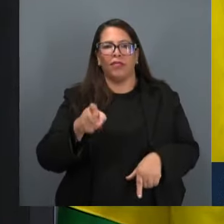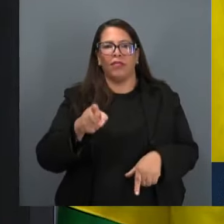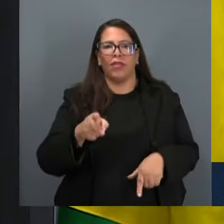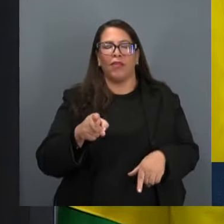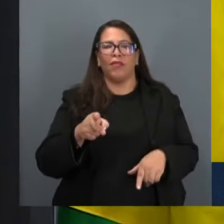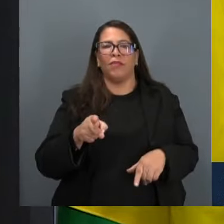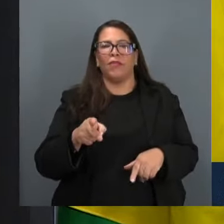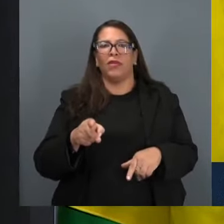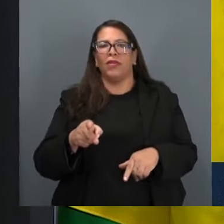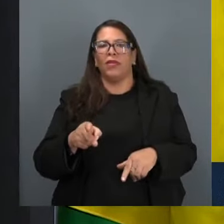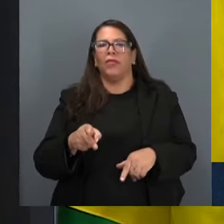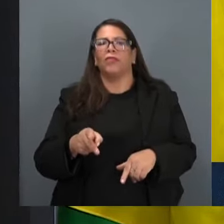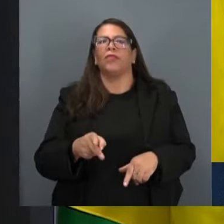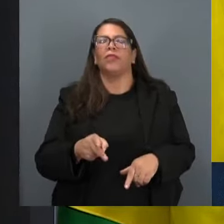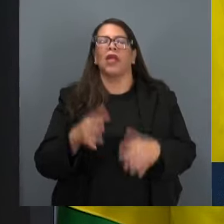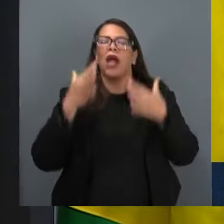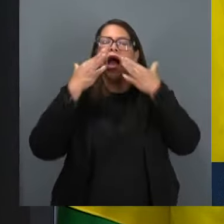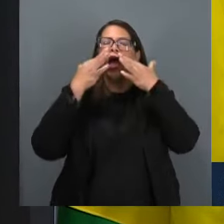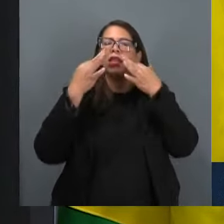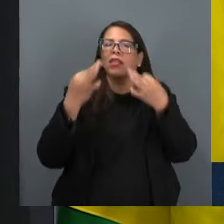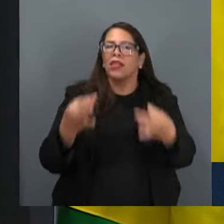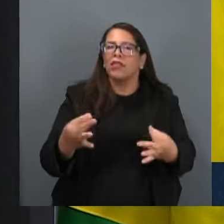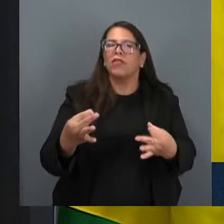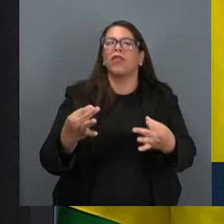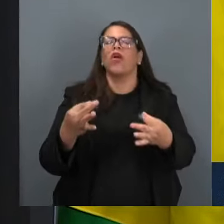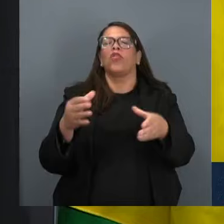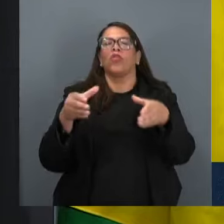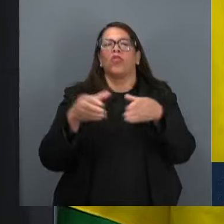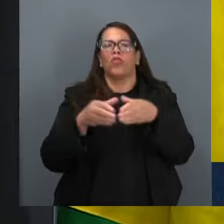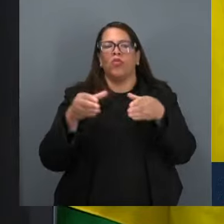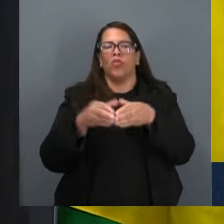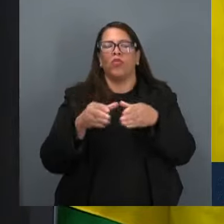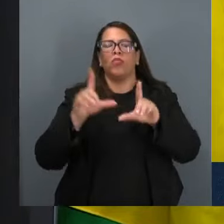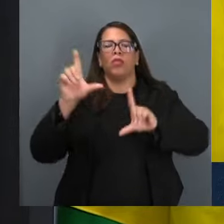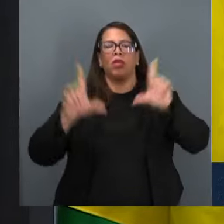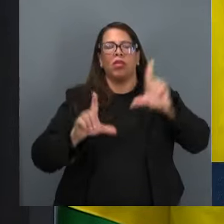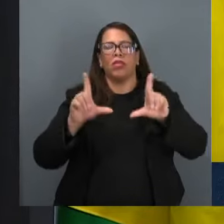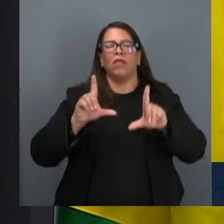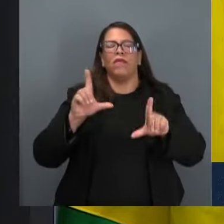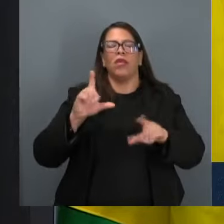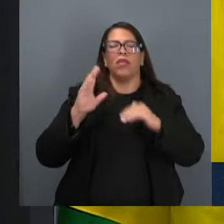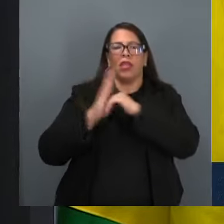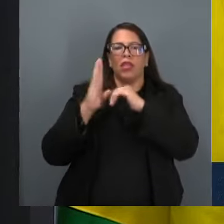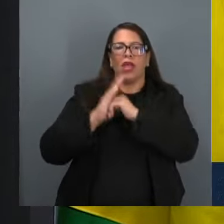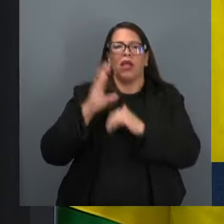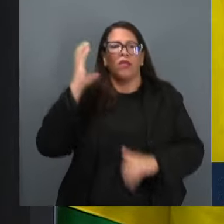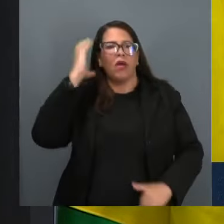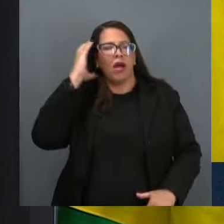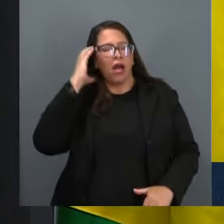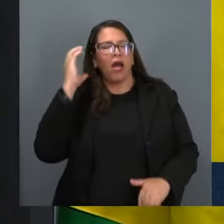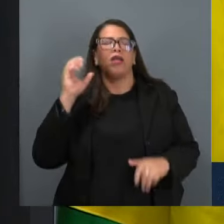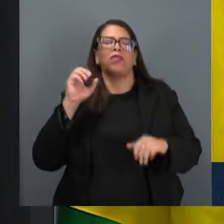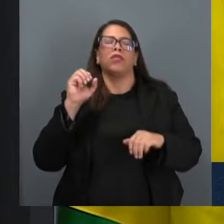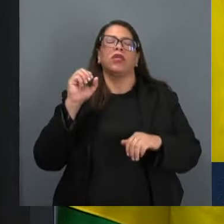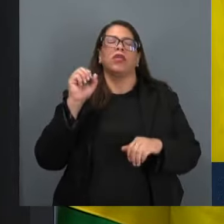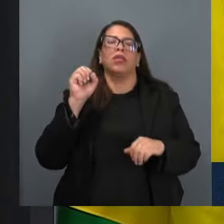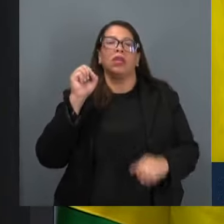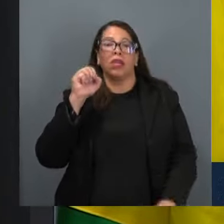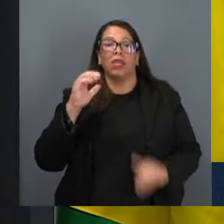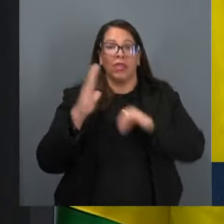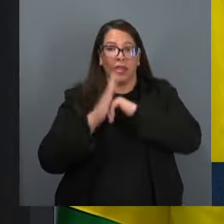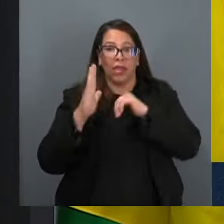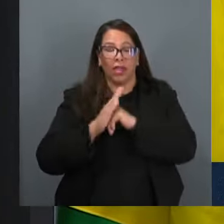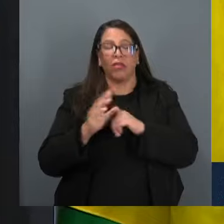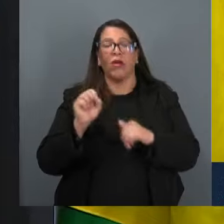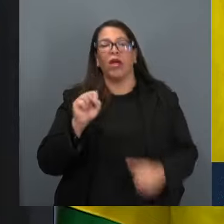atencioso da equipe da TV Senado, Rádio Senado e Agência Senado. Senhor presidente, o